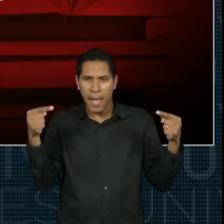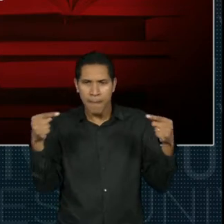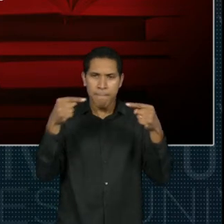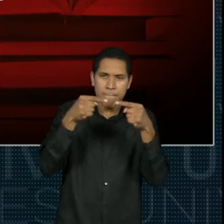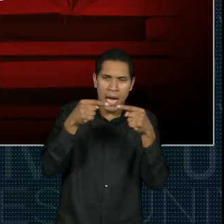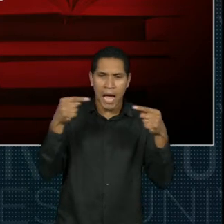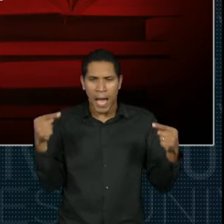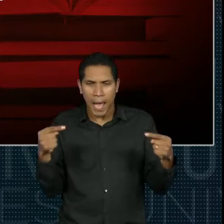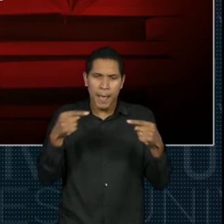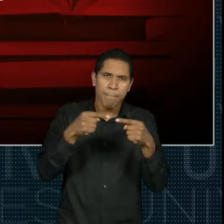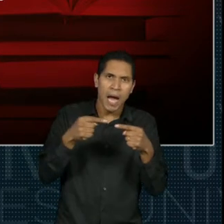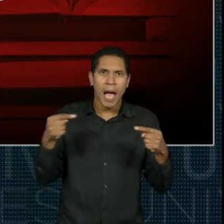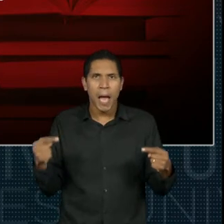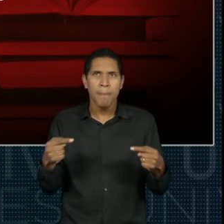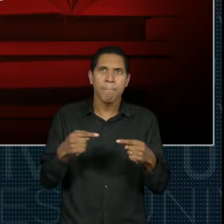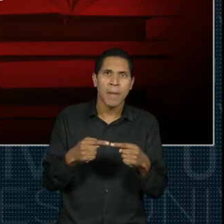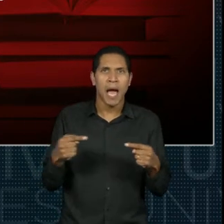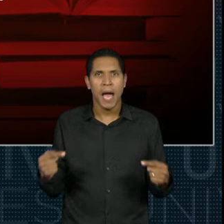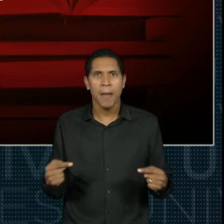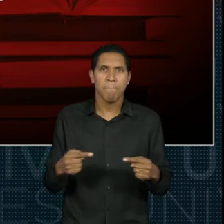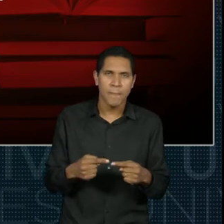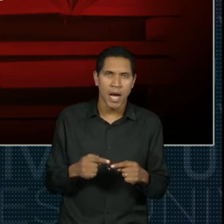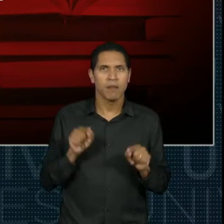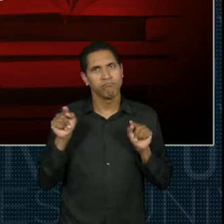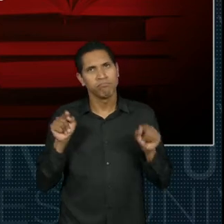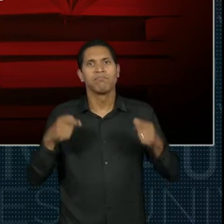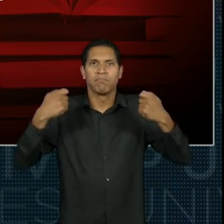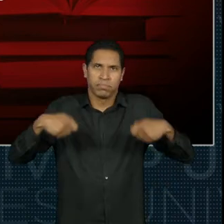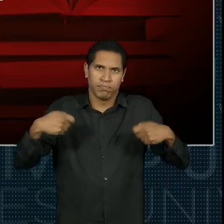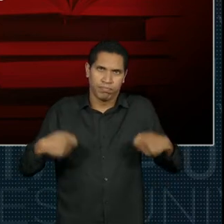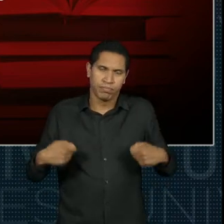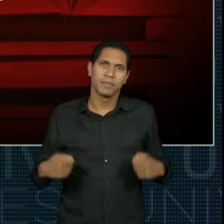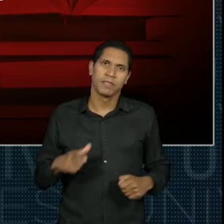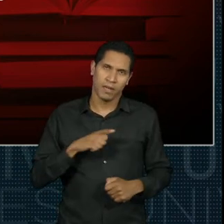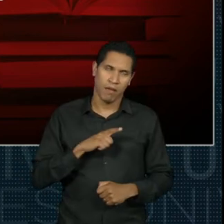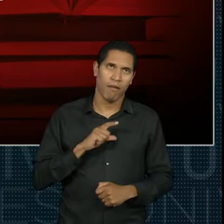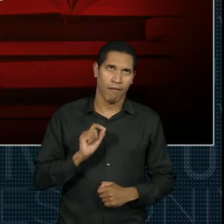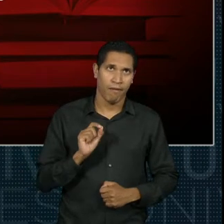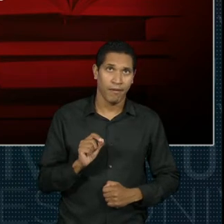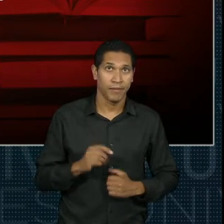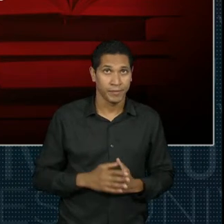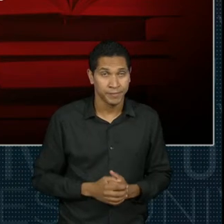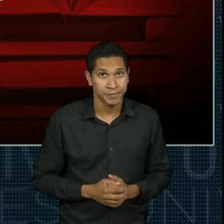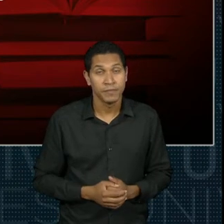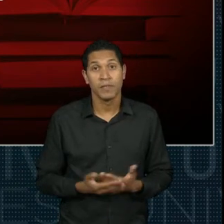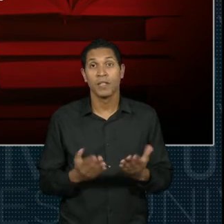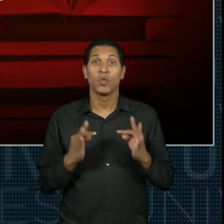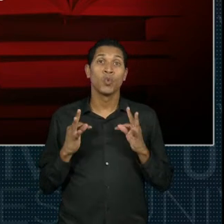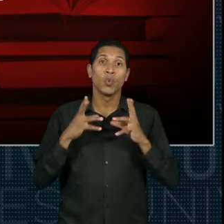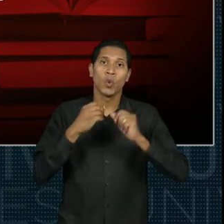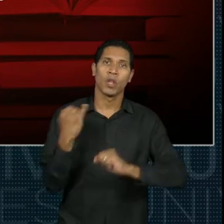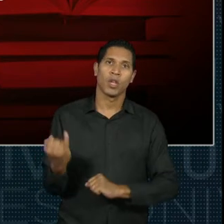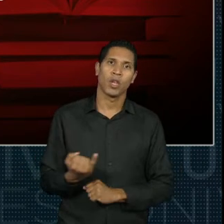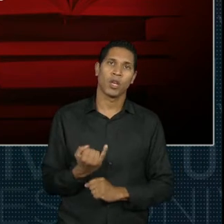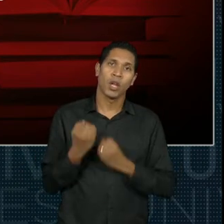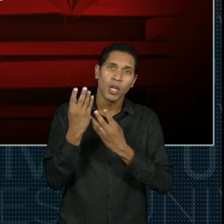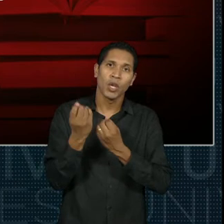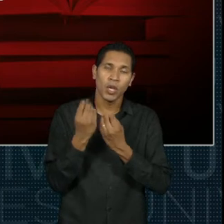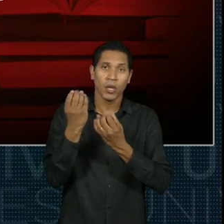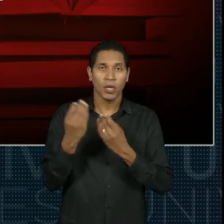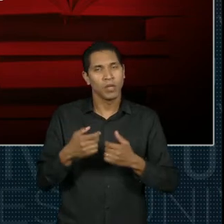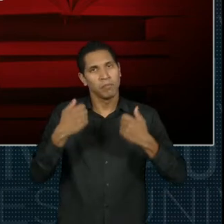disso, obviamente, outras informações deverão ser incluídas no relatório e todas essas informações estão